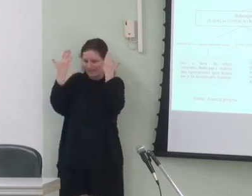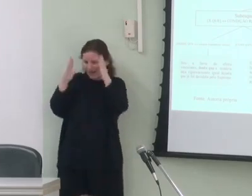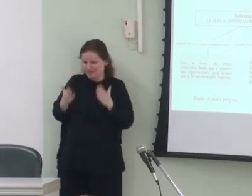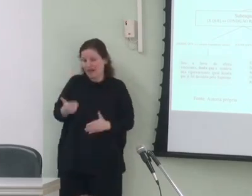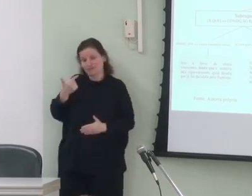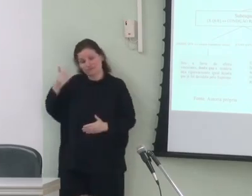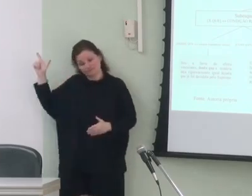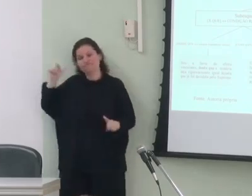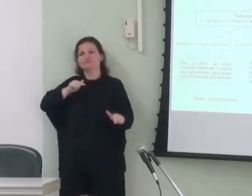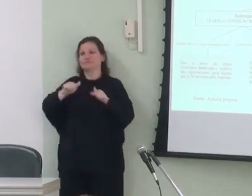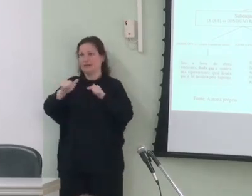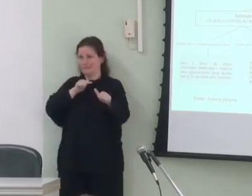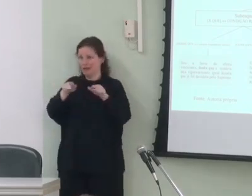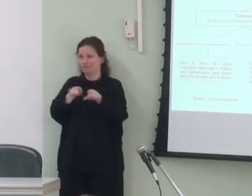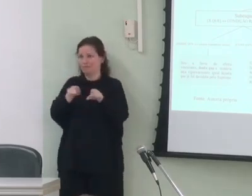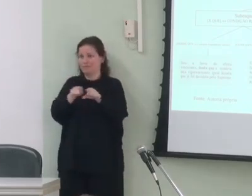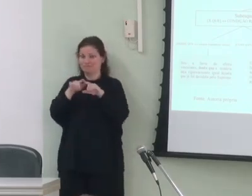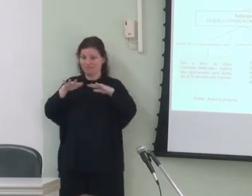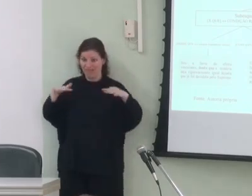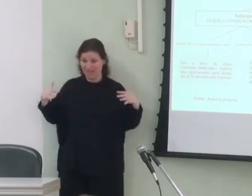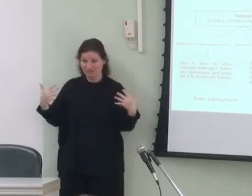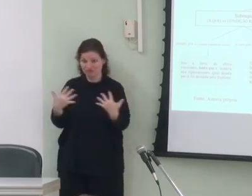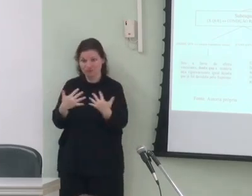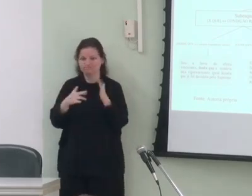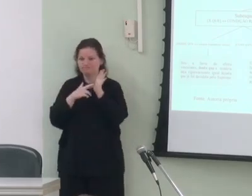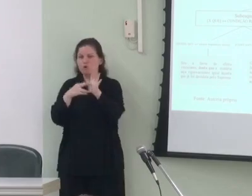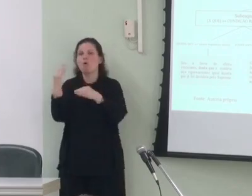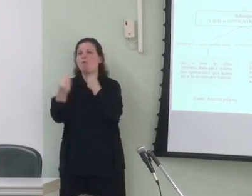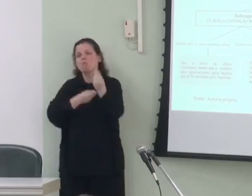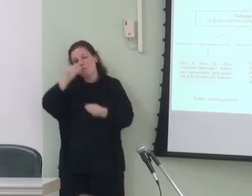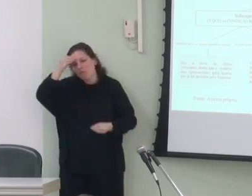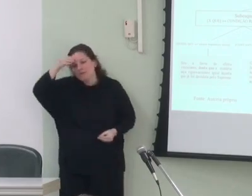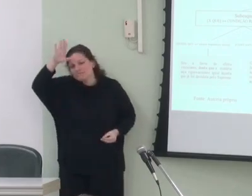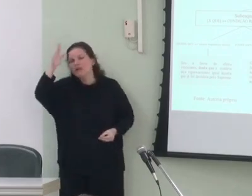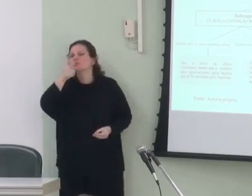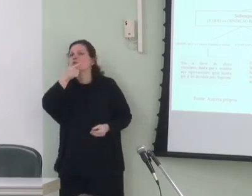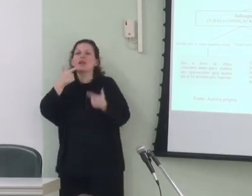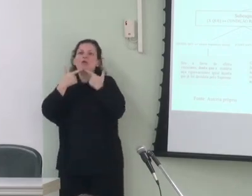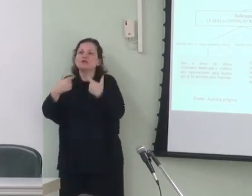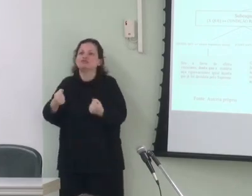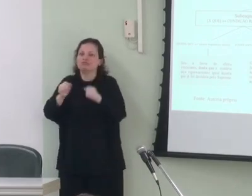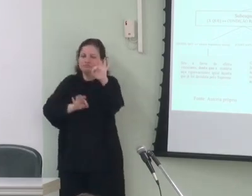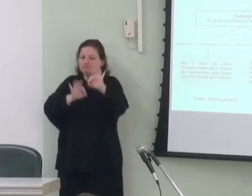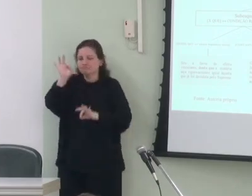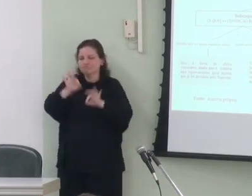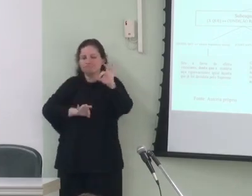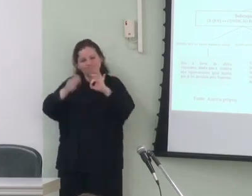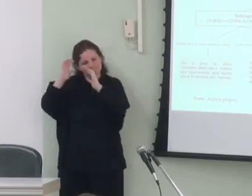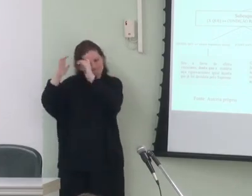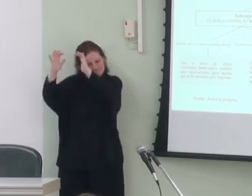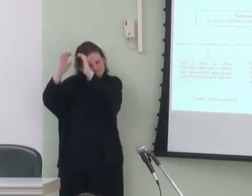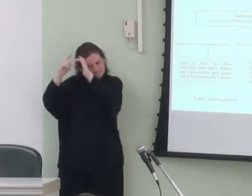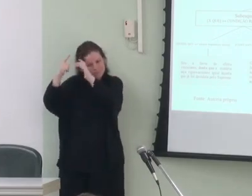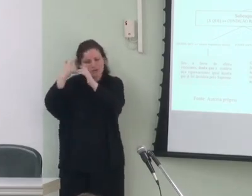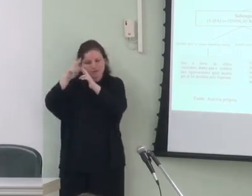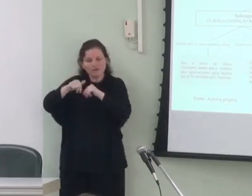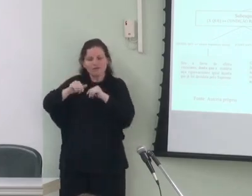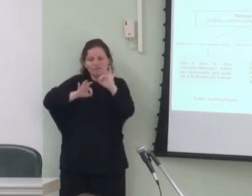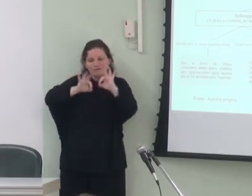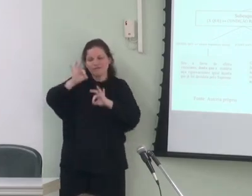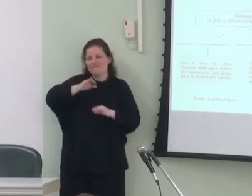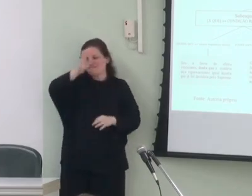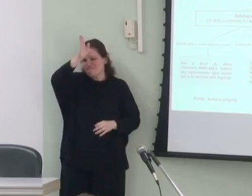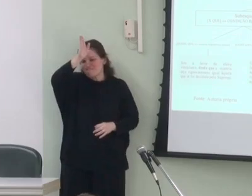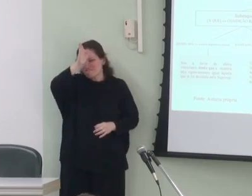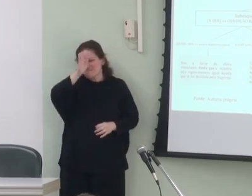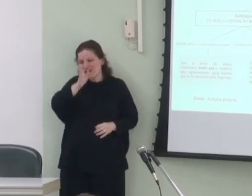outros trabalhos a rede representa como conhecimento linguístico é organizado cognitivamente a partir da organização vertical